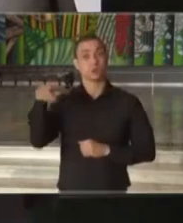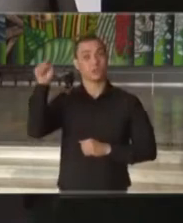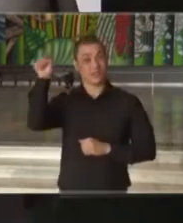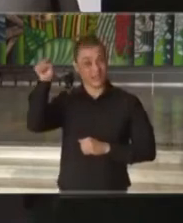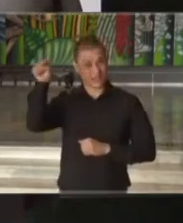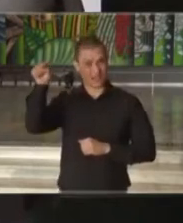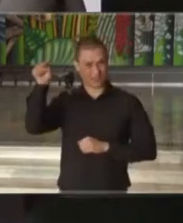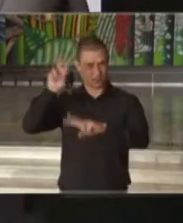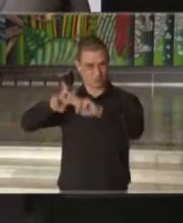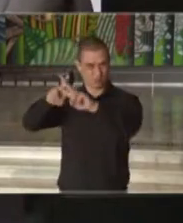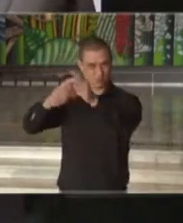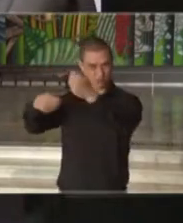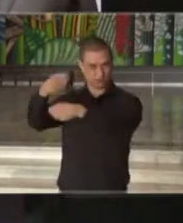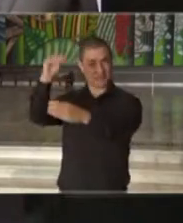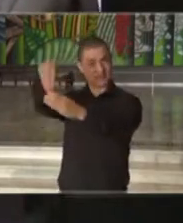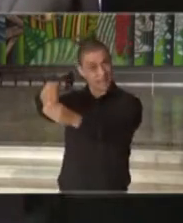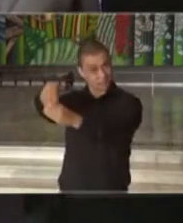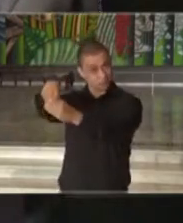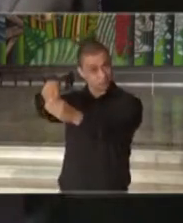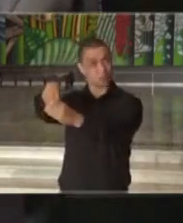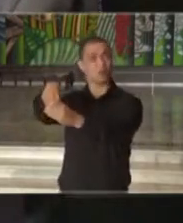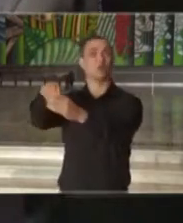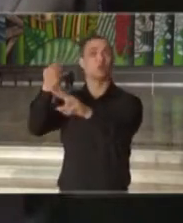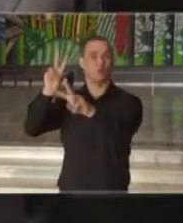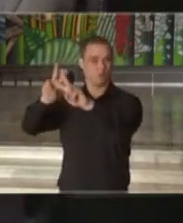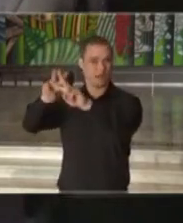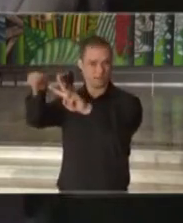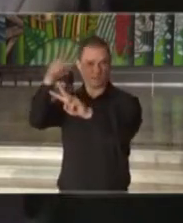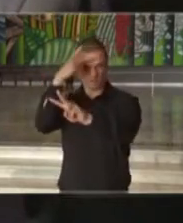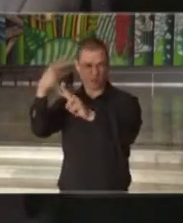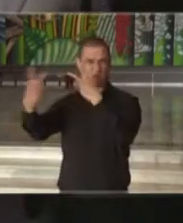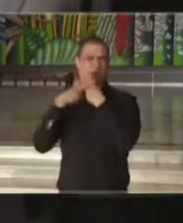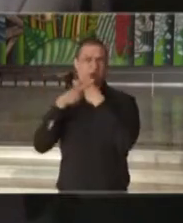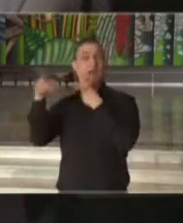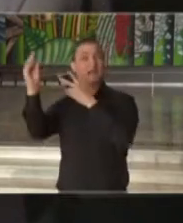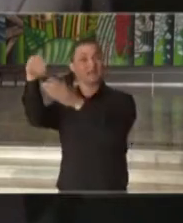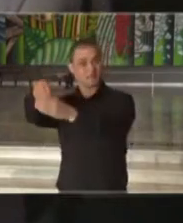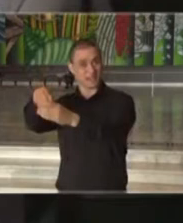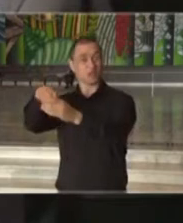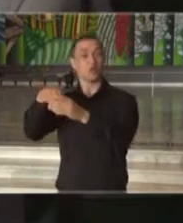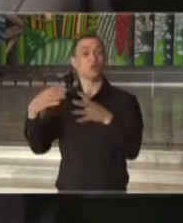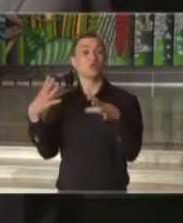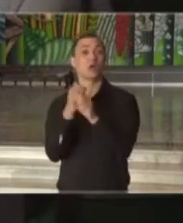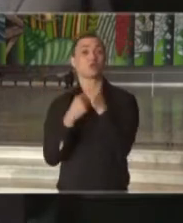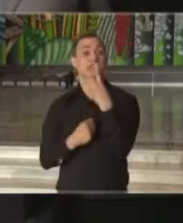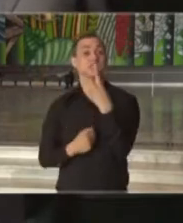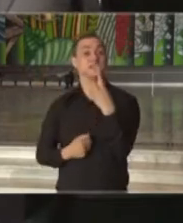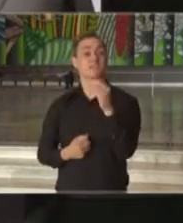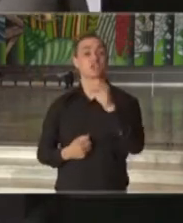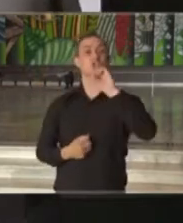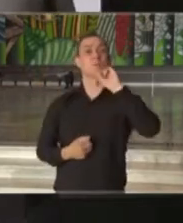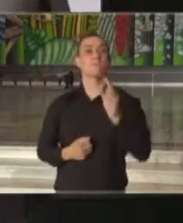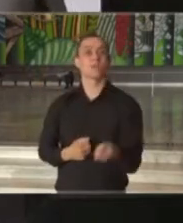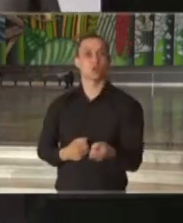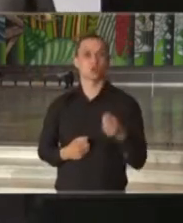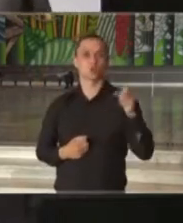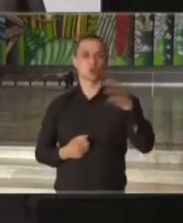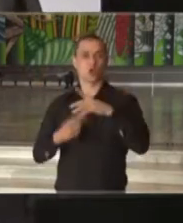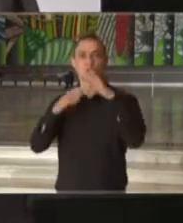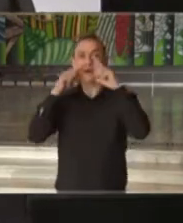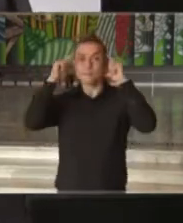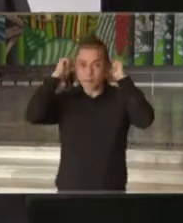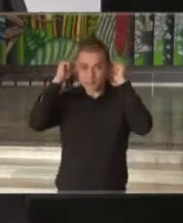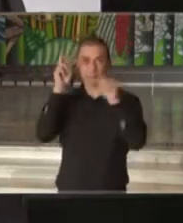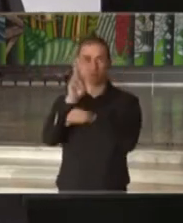prisional vai produzir, a partir de amanhã, um total de 320 mil novas máscaras de